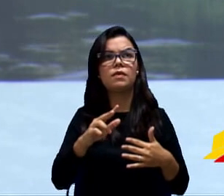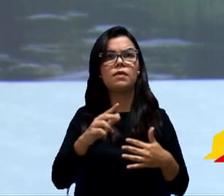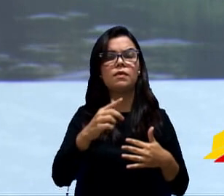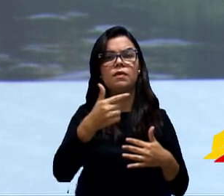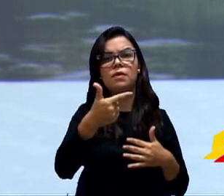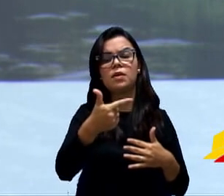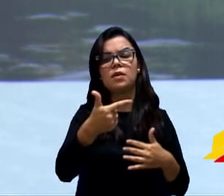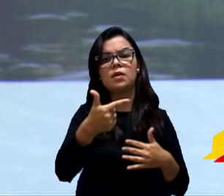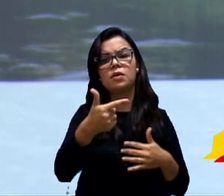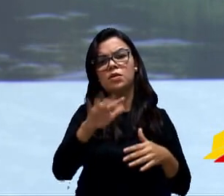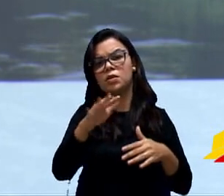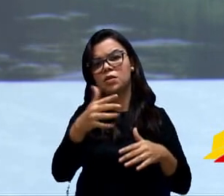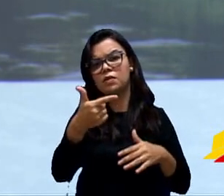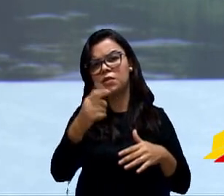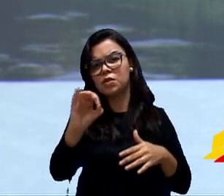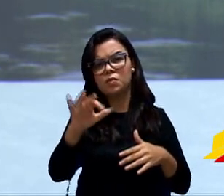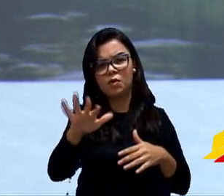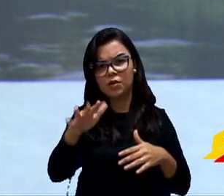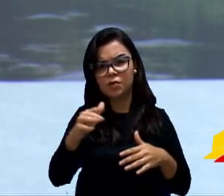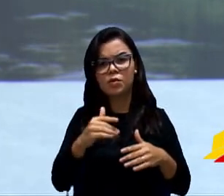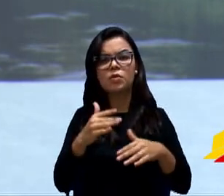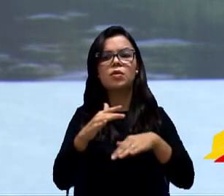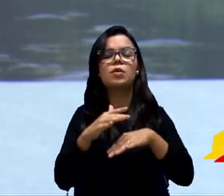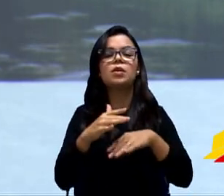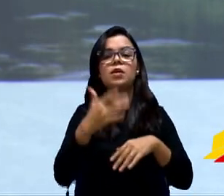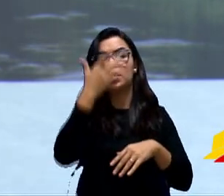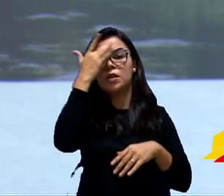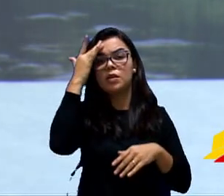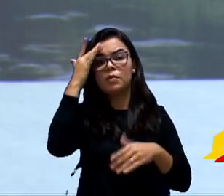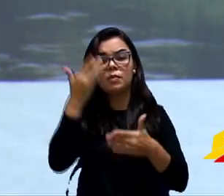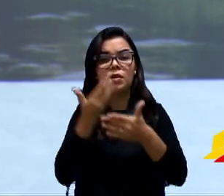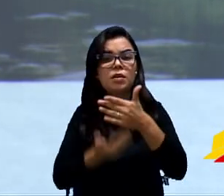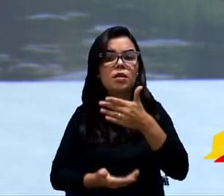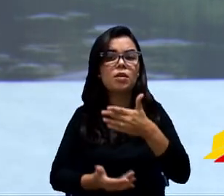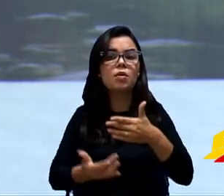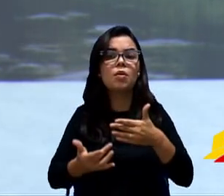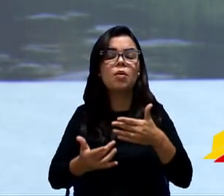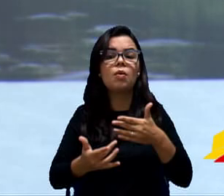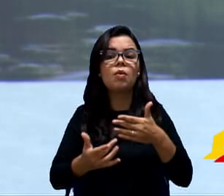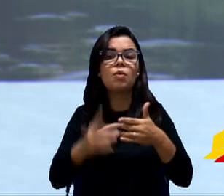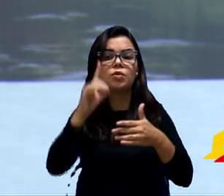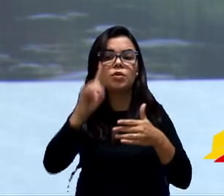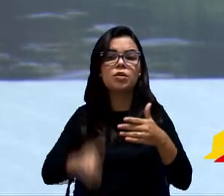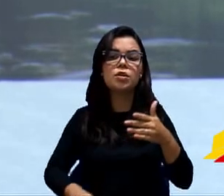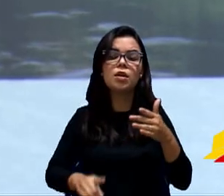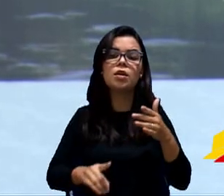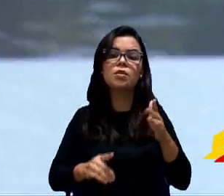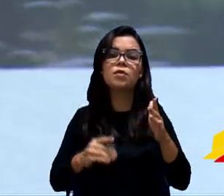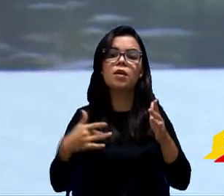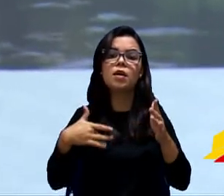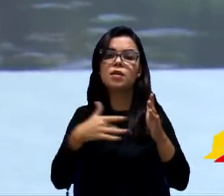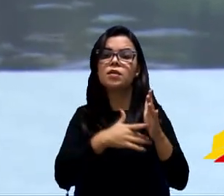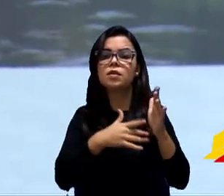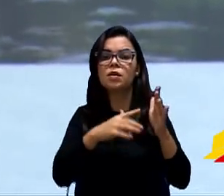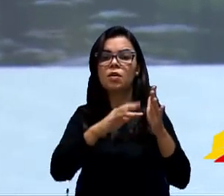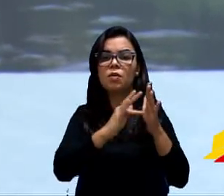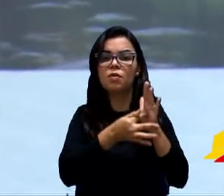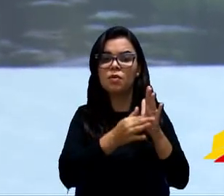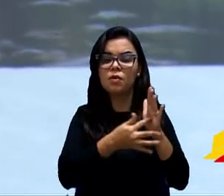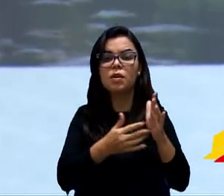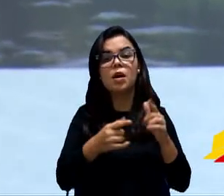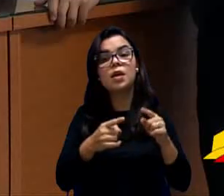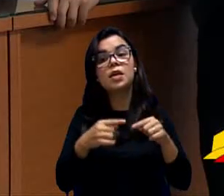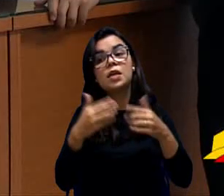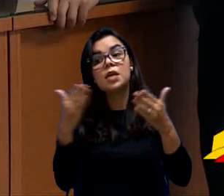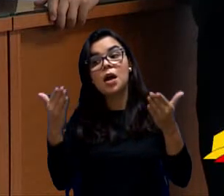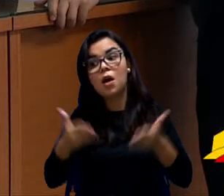pensionistas desse período que estou falando para vocês que perderam o direito à saúde e que agora podem voltar novamente a